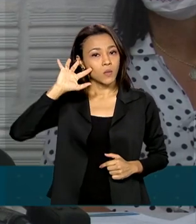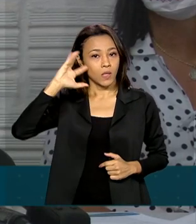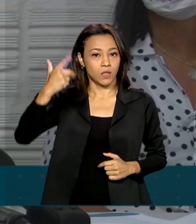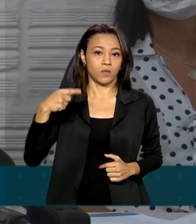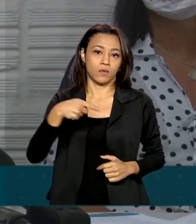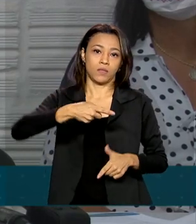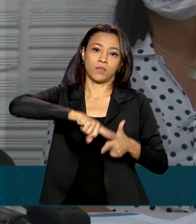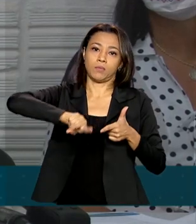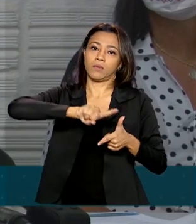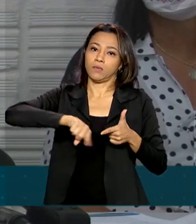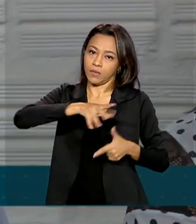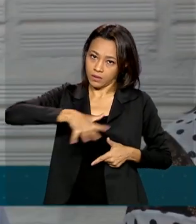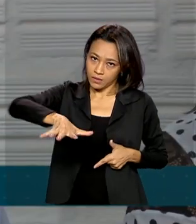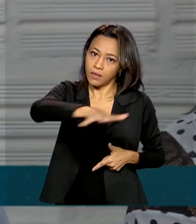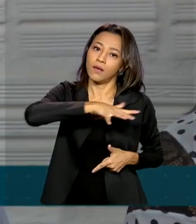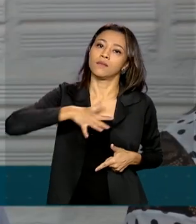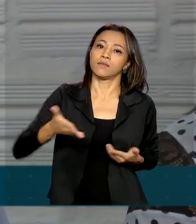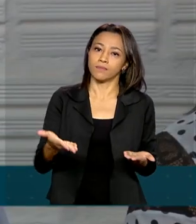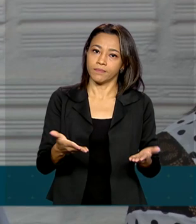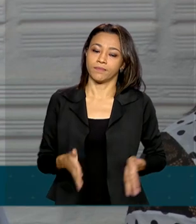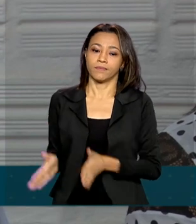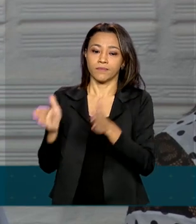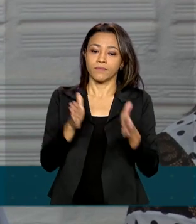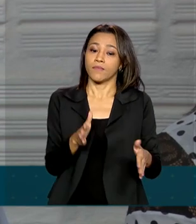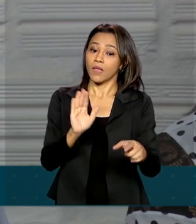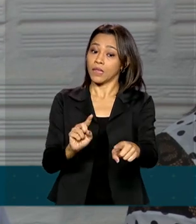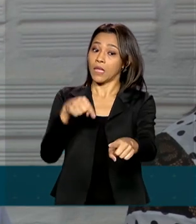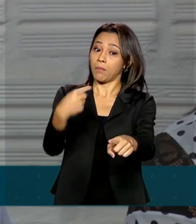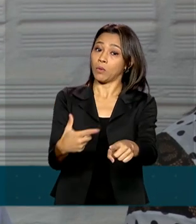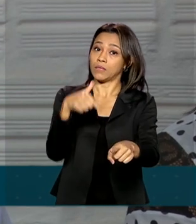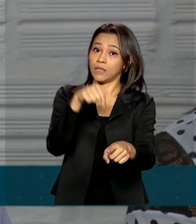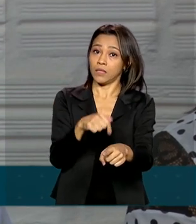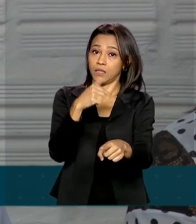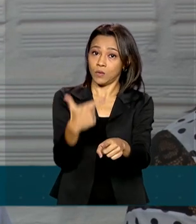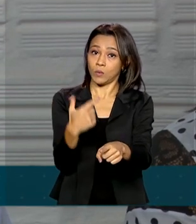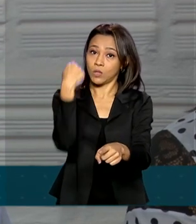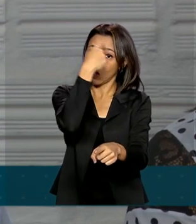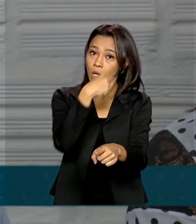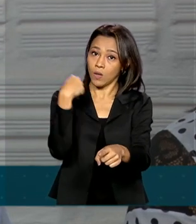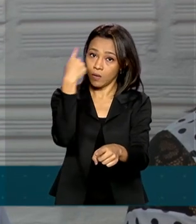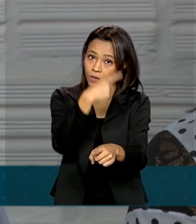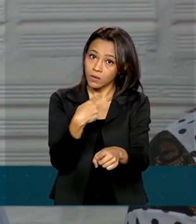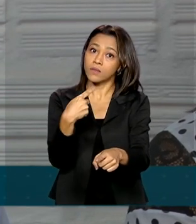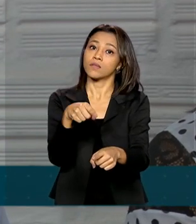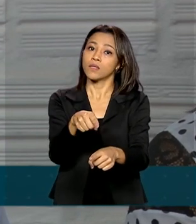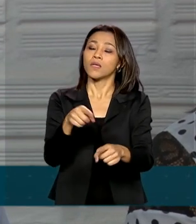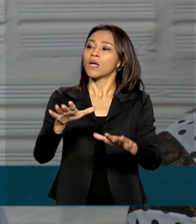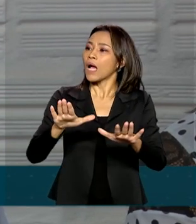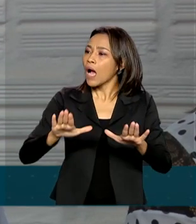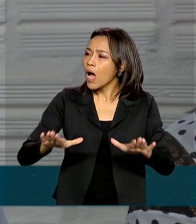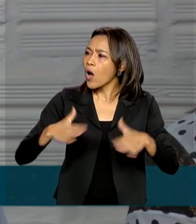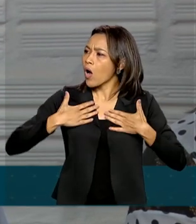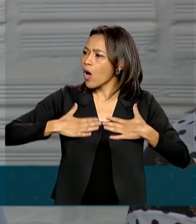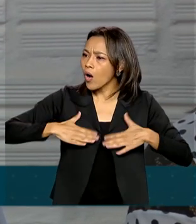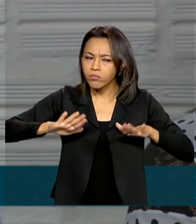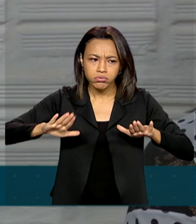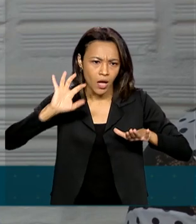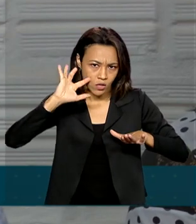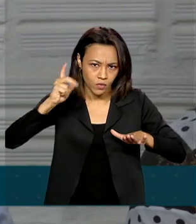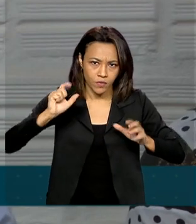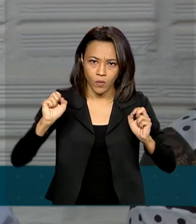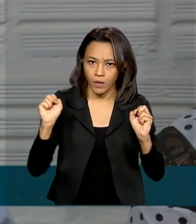normalidade na região. Após essas 72 horas declarada essa tranquilidade, a